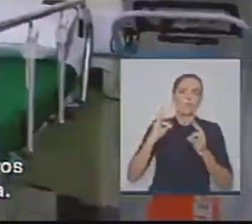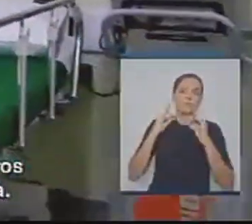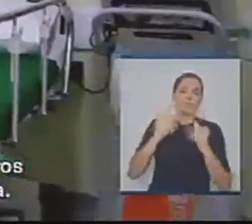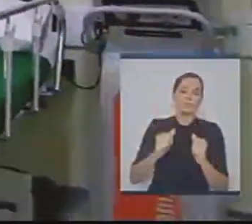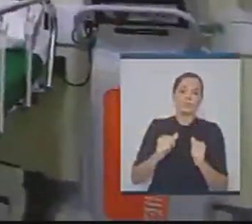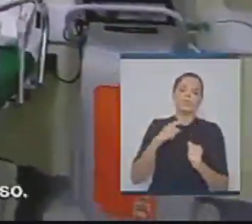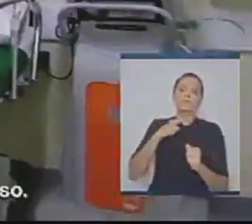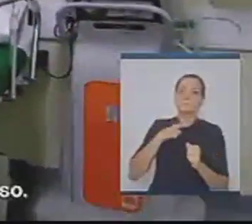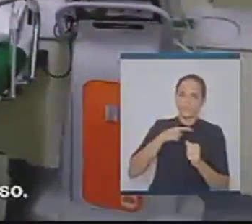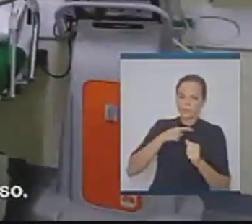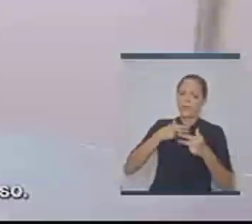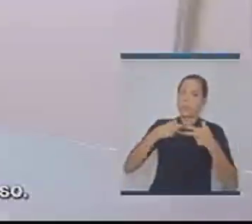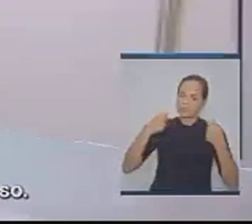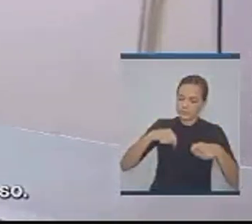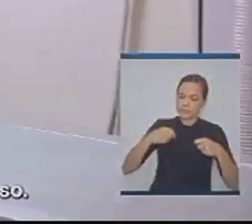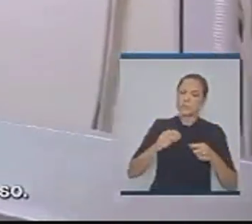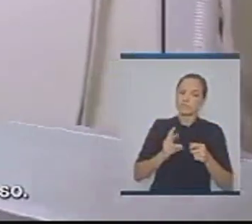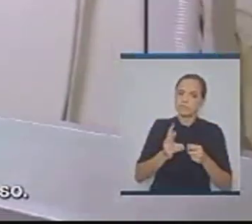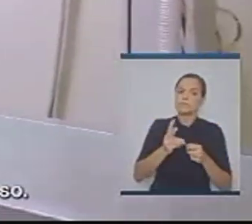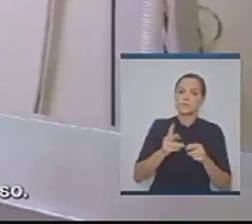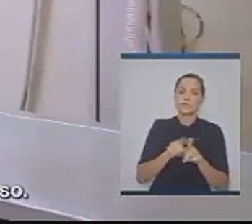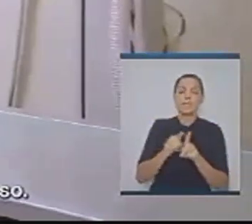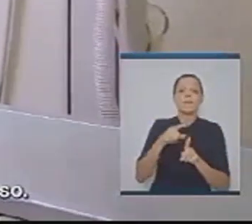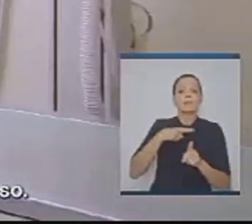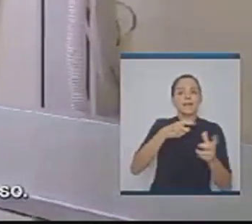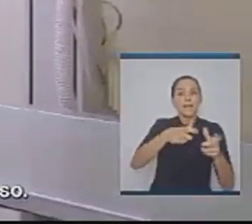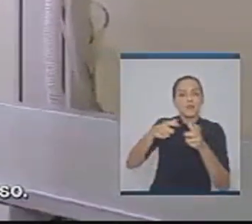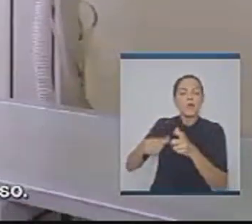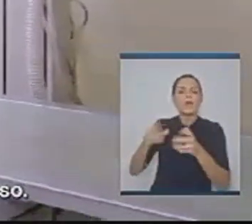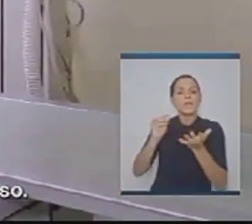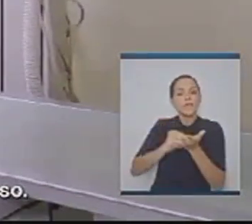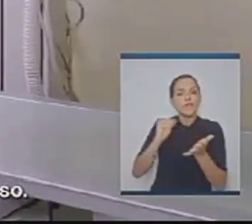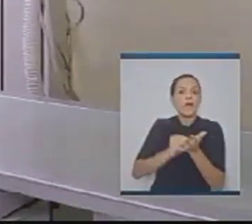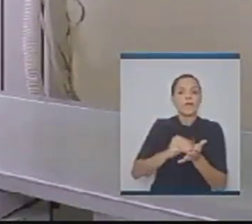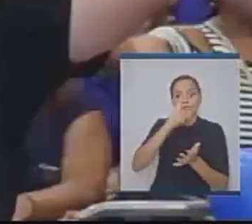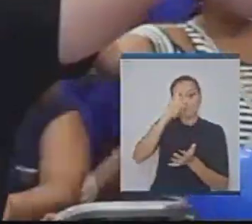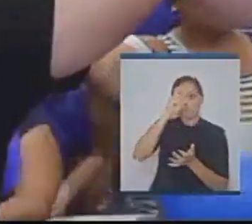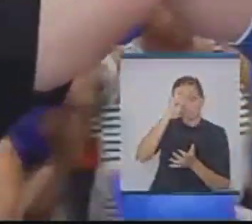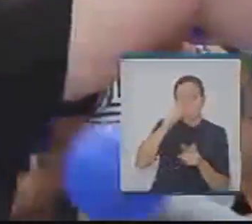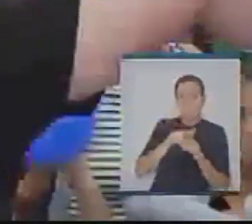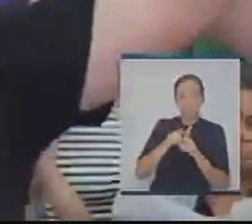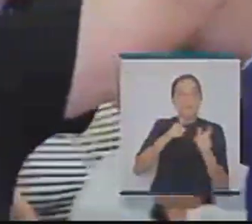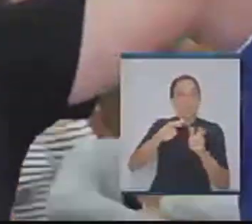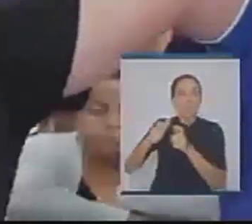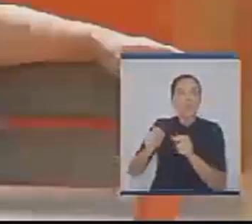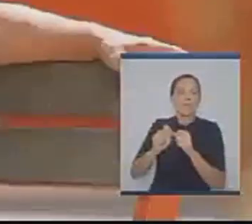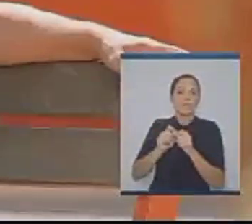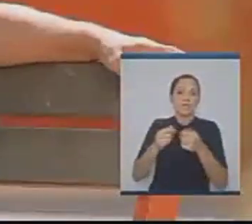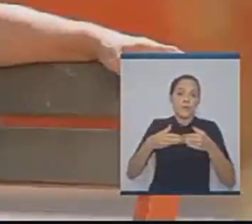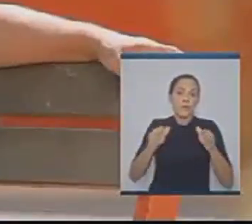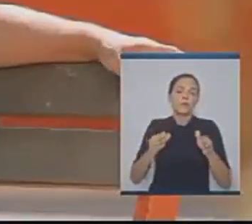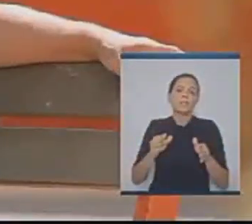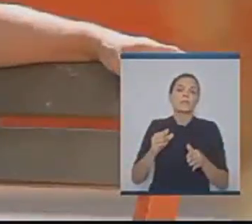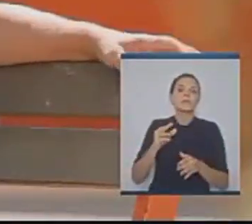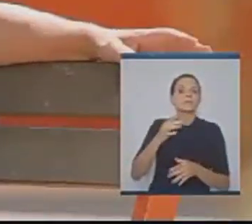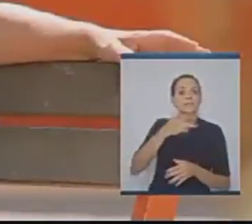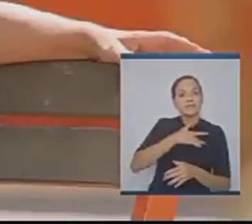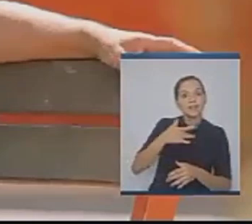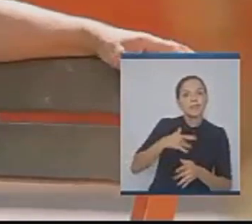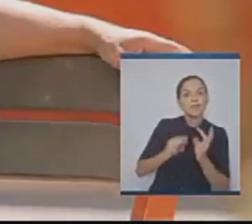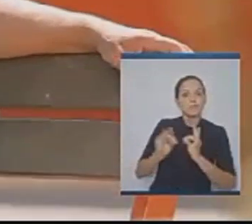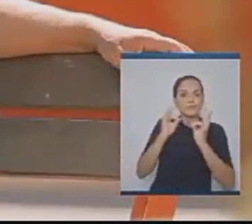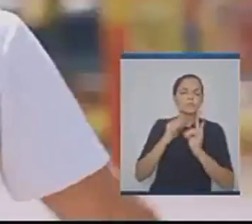policlínica, dos bairros que falta abrir um posto de saúde. Eu tenho noção disso. Matheus, a melhor solução é dar